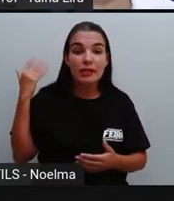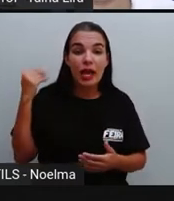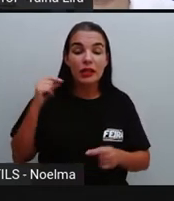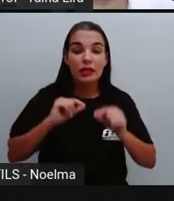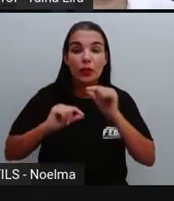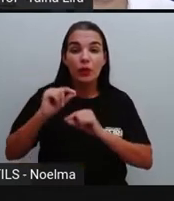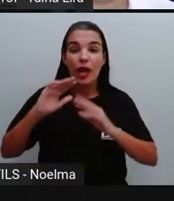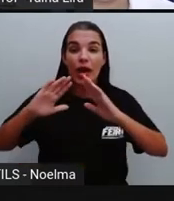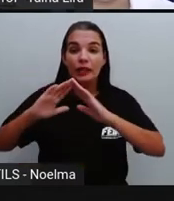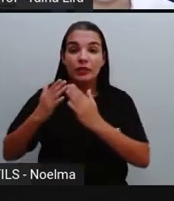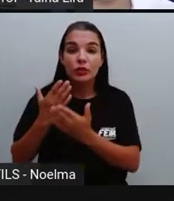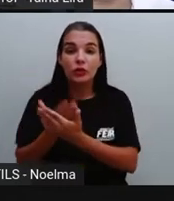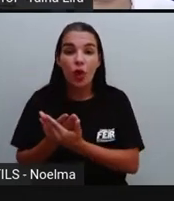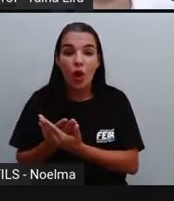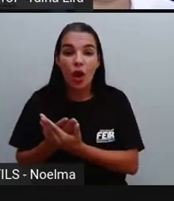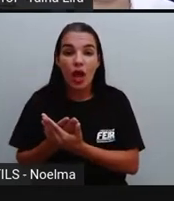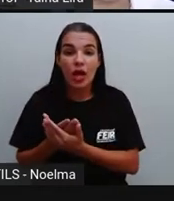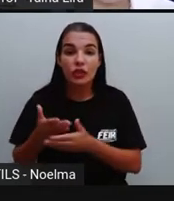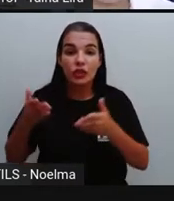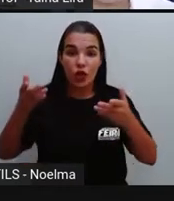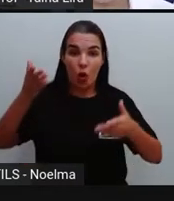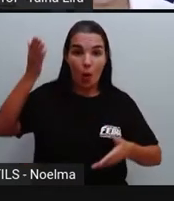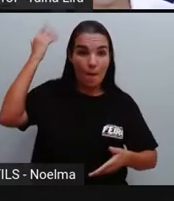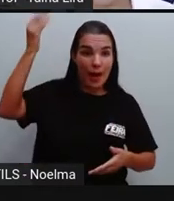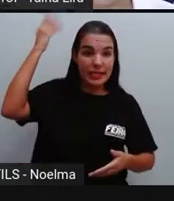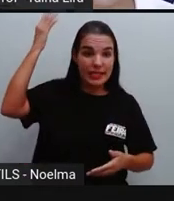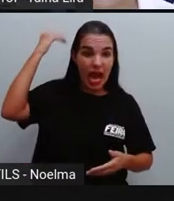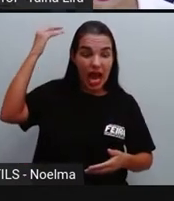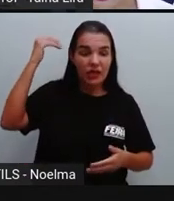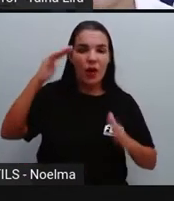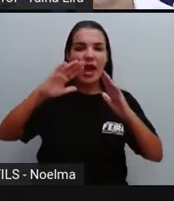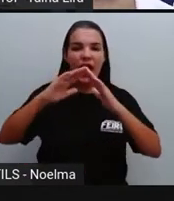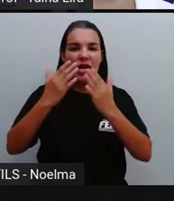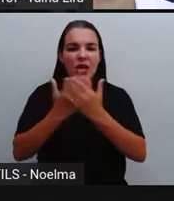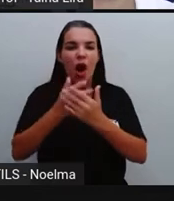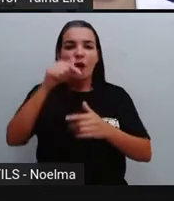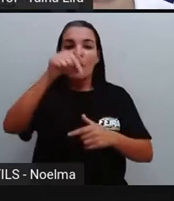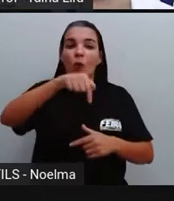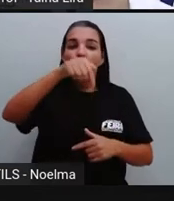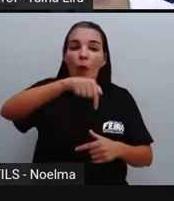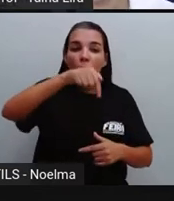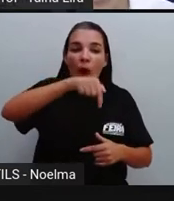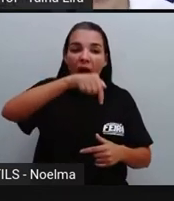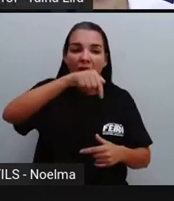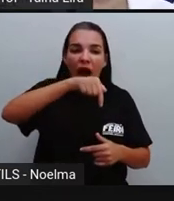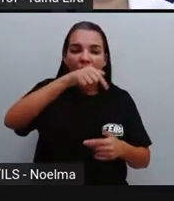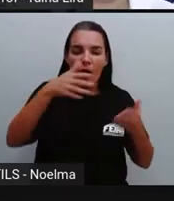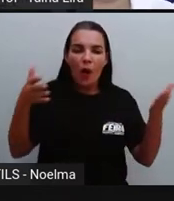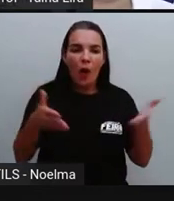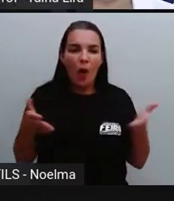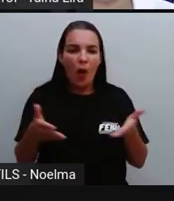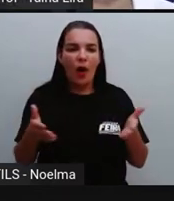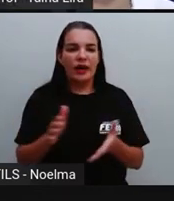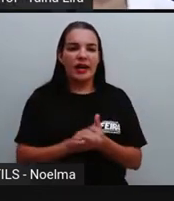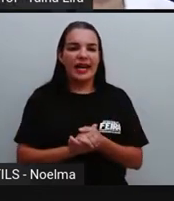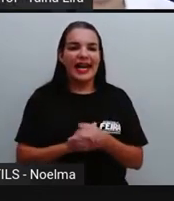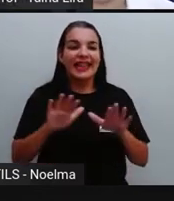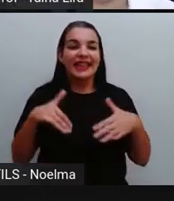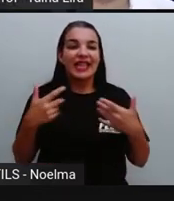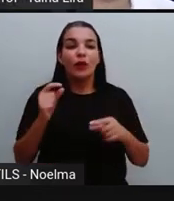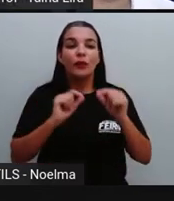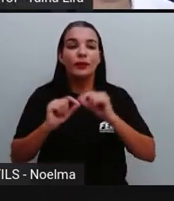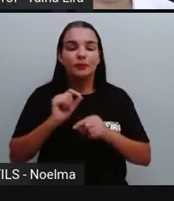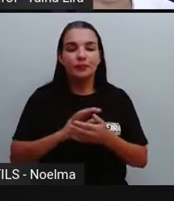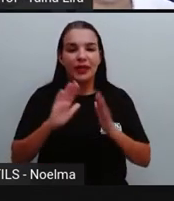sobre as escolas, né, de ontem e as escolas de hoje. Ou seja, as escolas, né, de